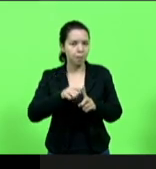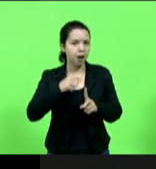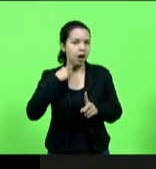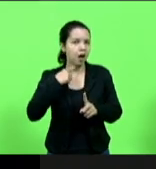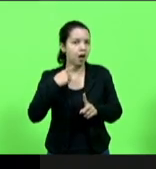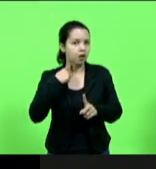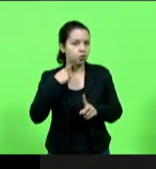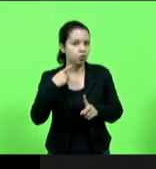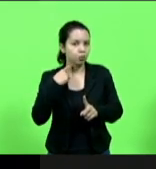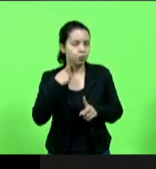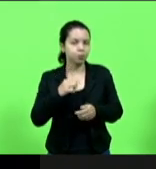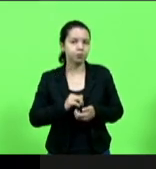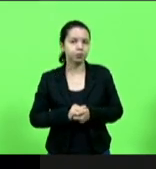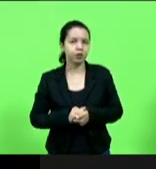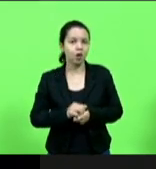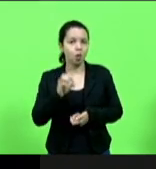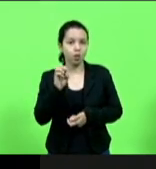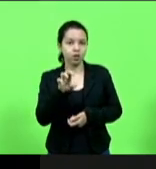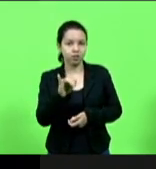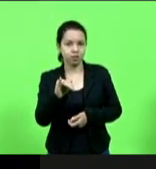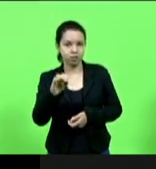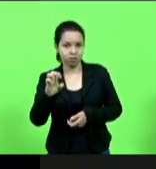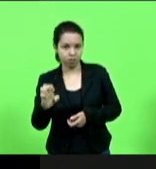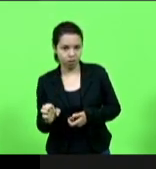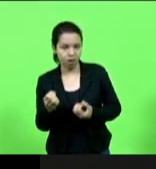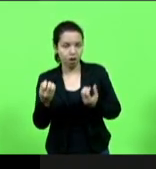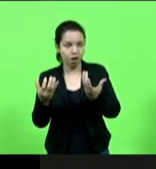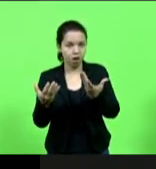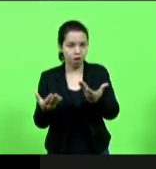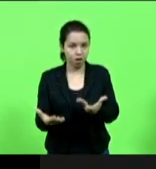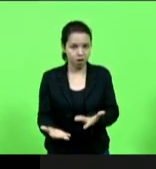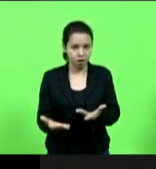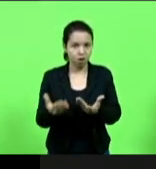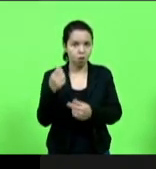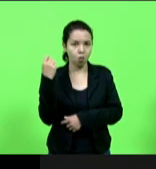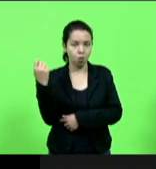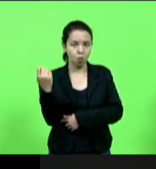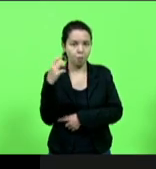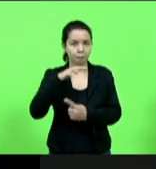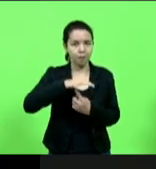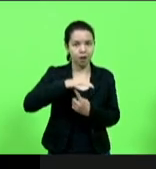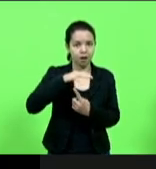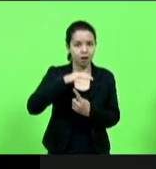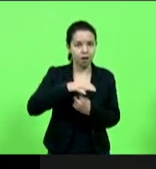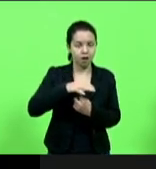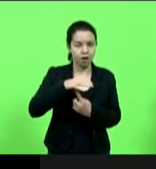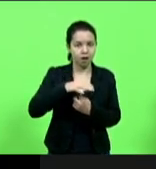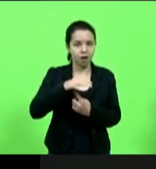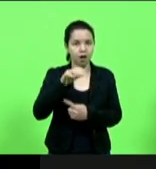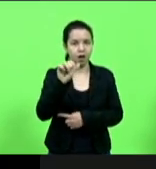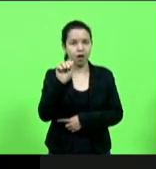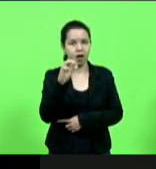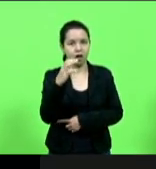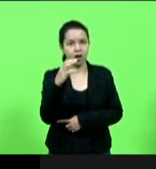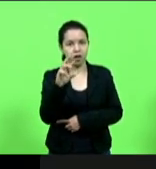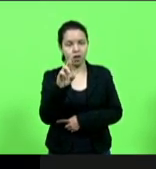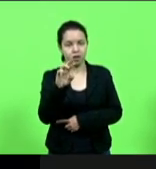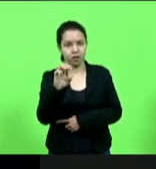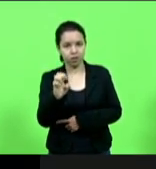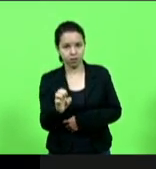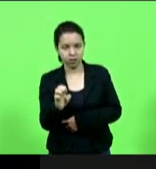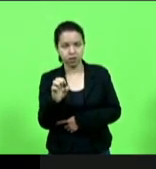Grande do Sul ao Paraná ao Acre à Rondônia e parte